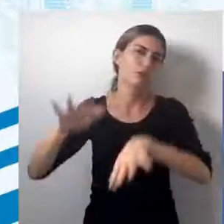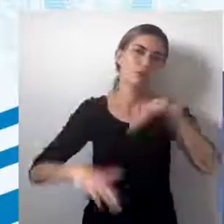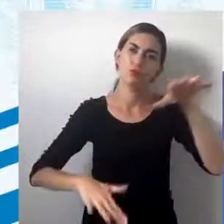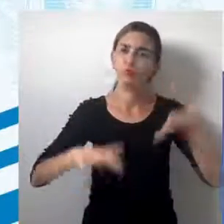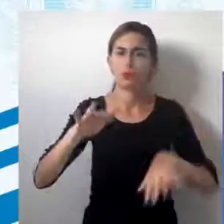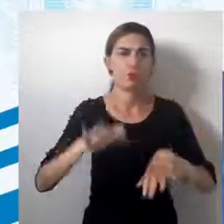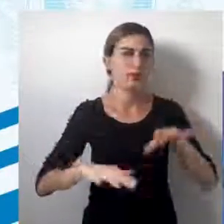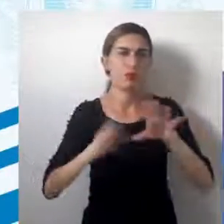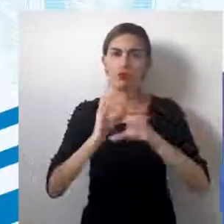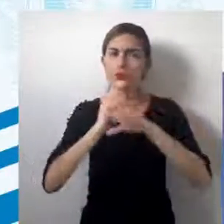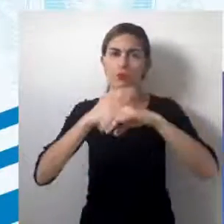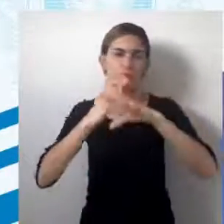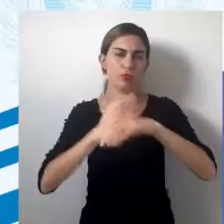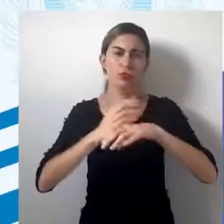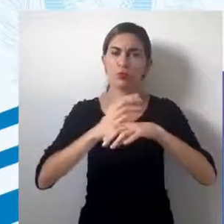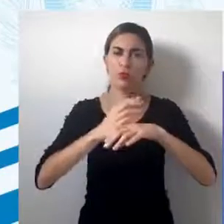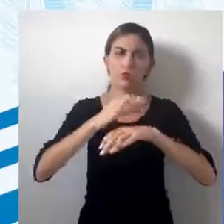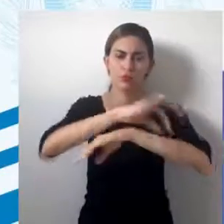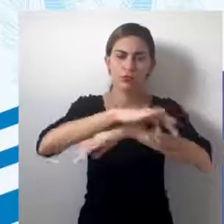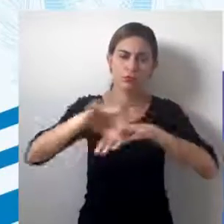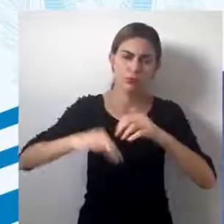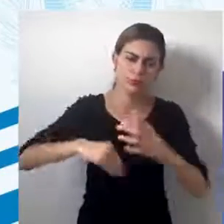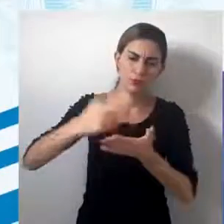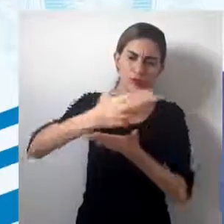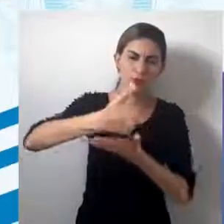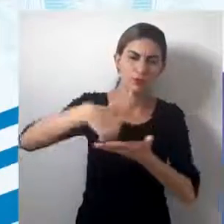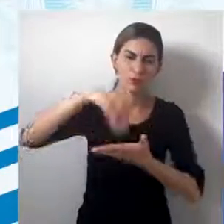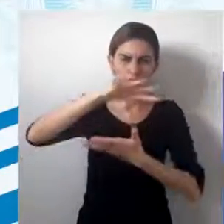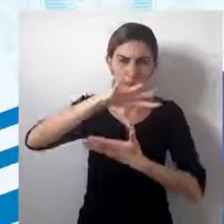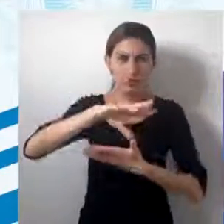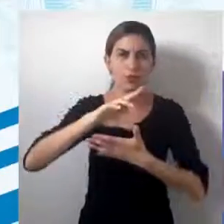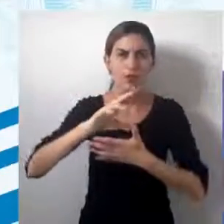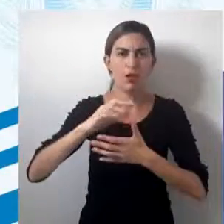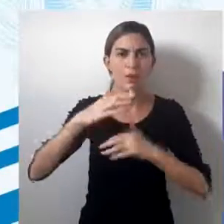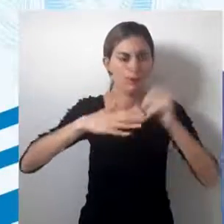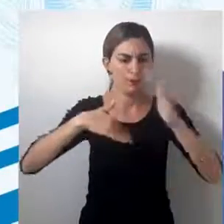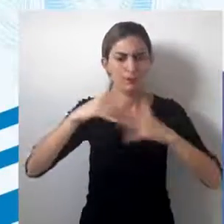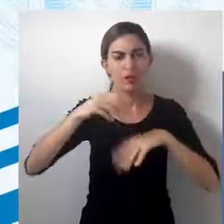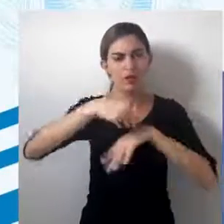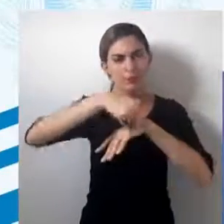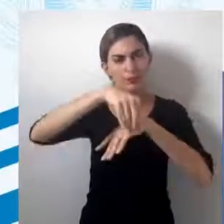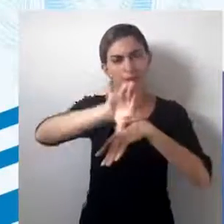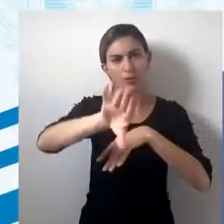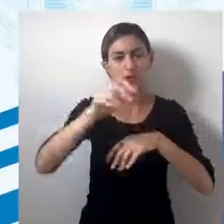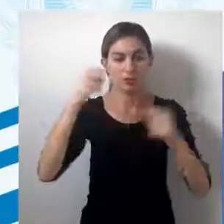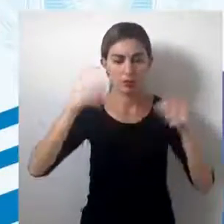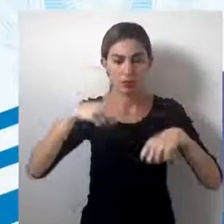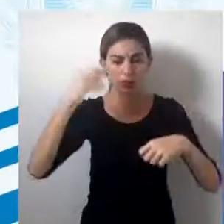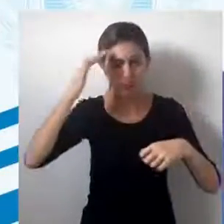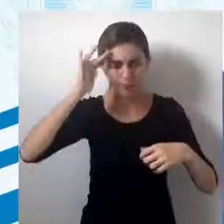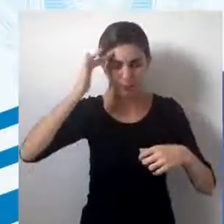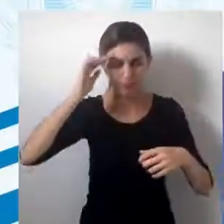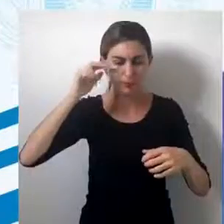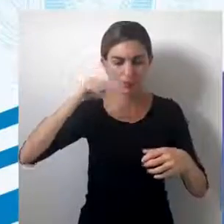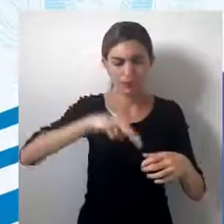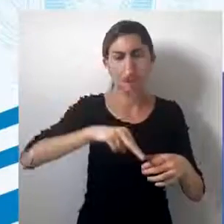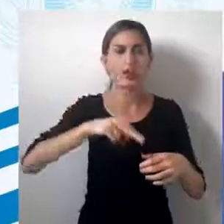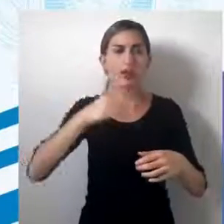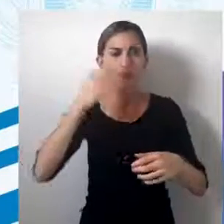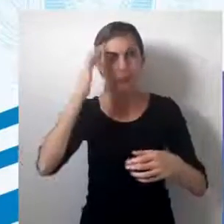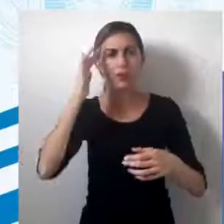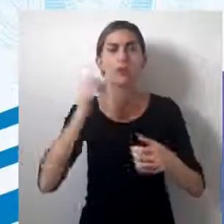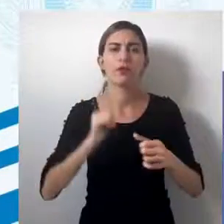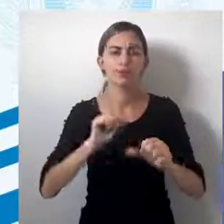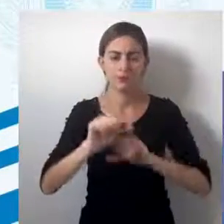com a escala. Então, a ciência cartográfica tem essa utilidade prática de trazer para nós as condições possíveis de